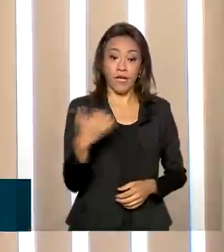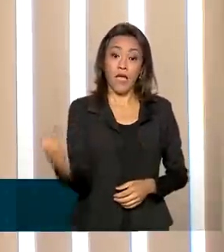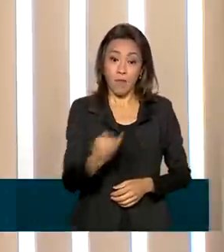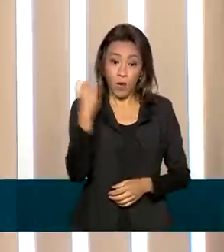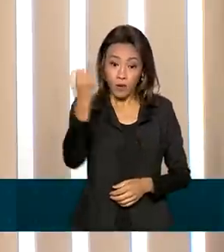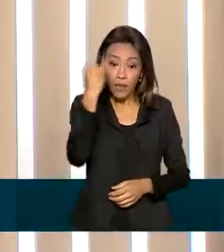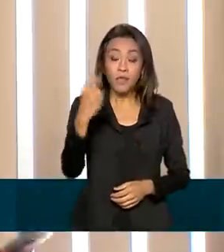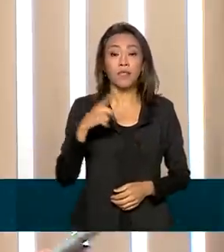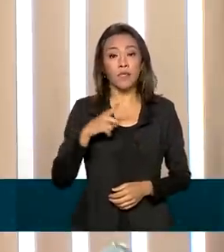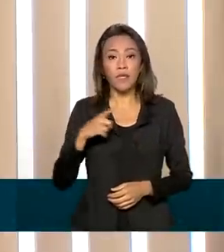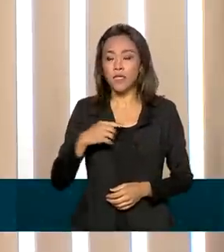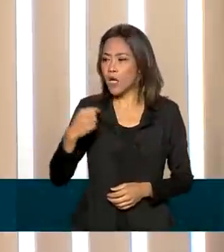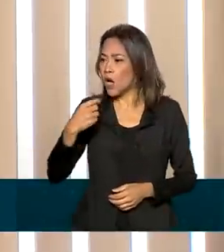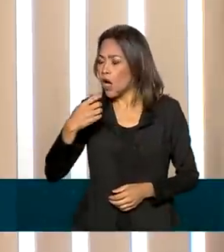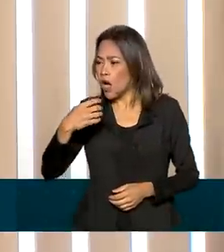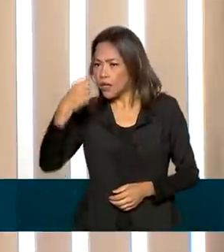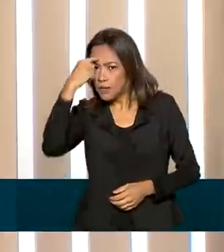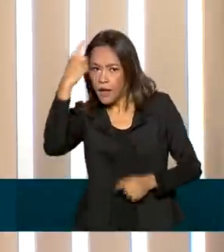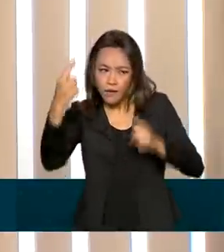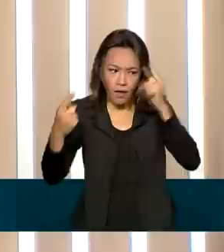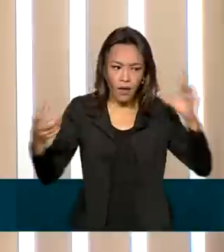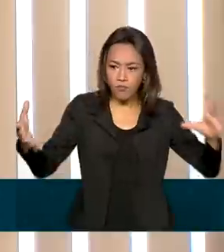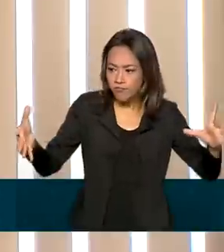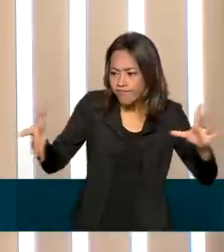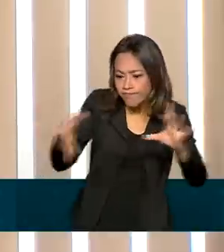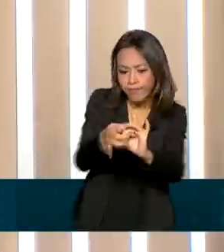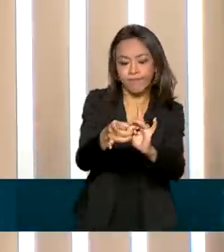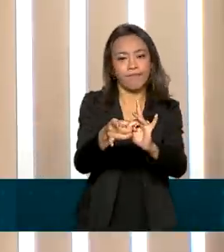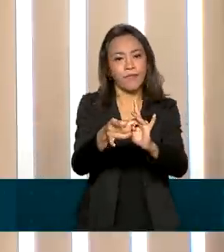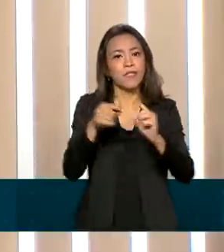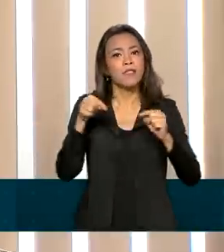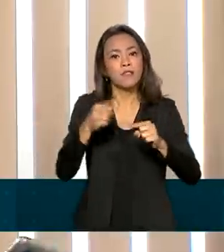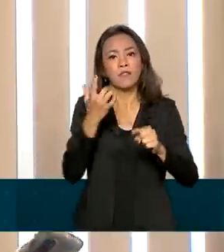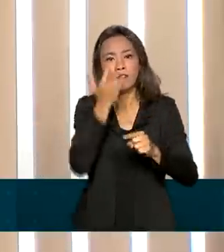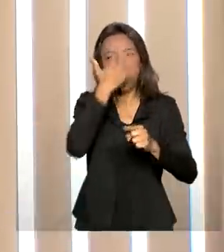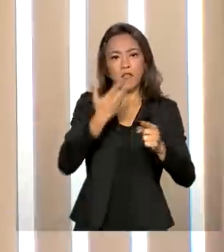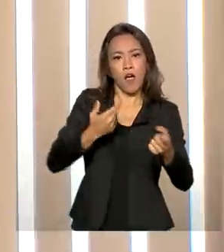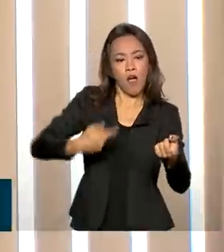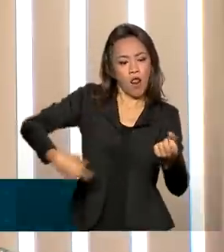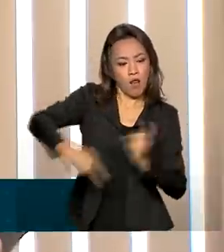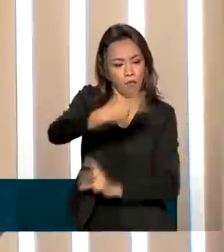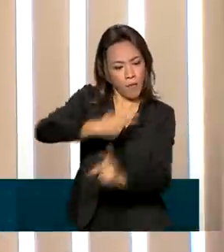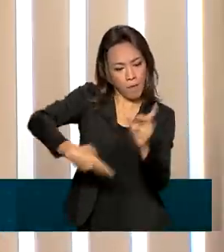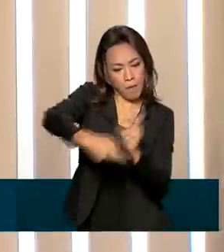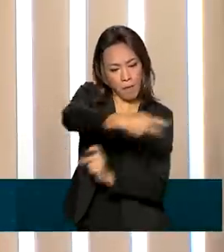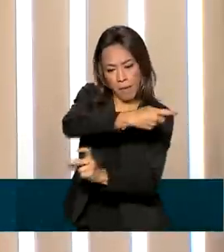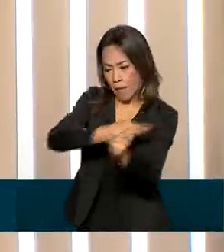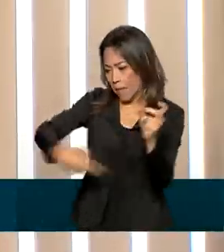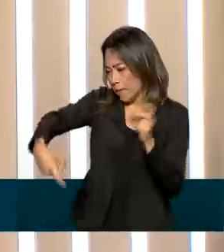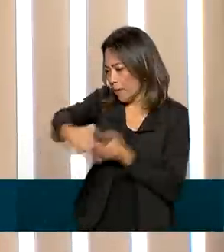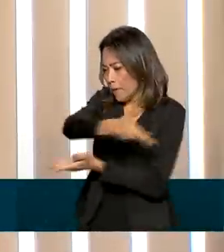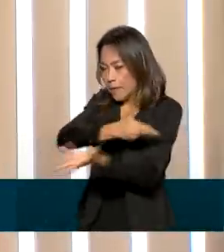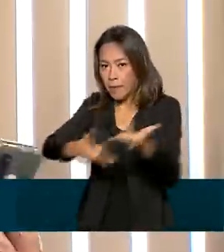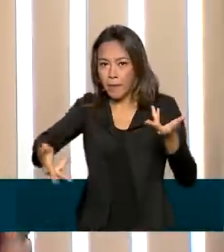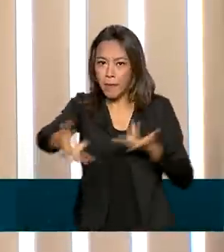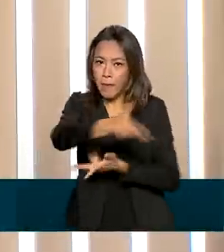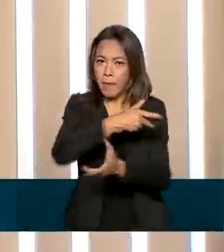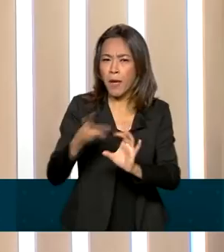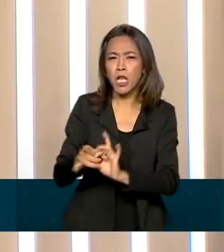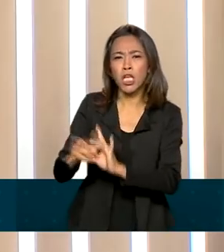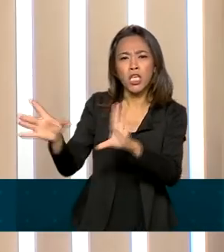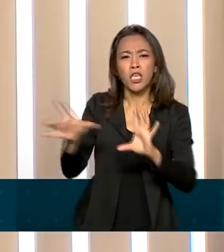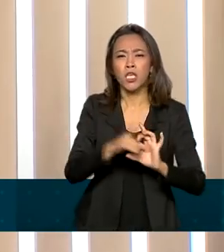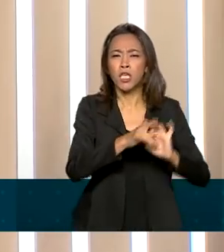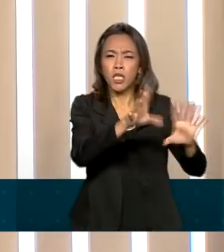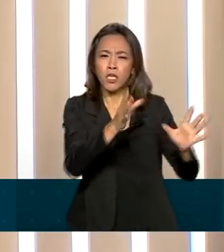convergência de ideias, ela facilita, vamos dizer, o intercâmbio comercial, já que ambos os presidentes defendem o livre comércio, aumento